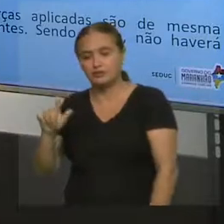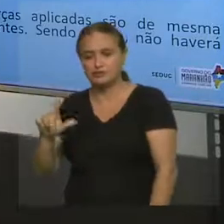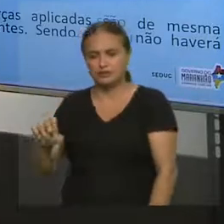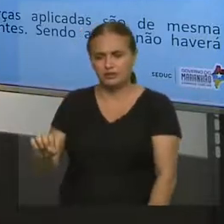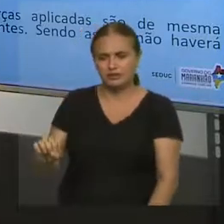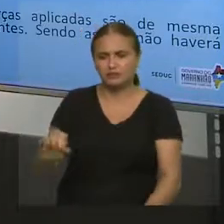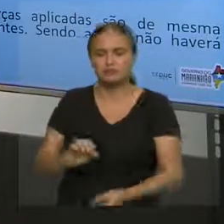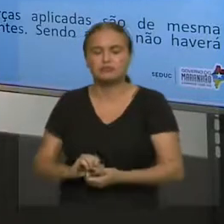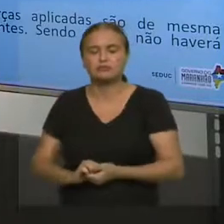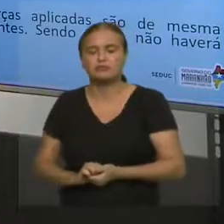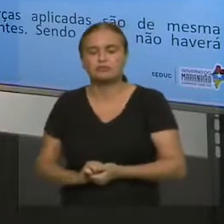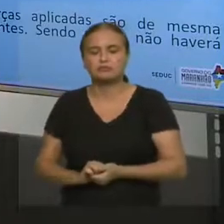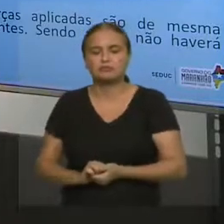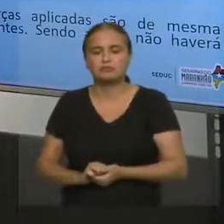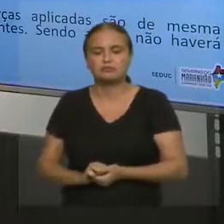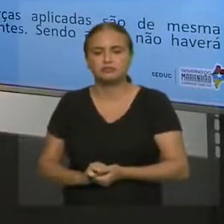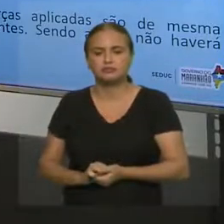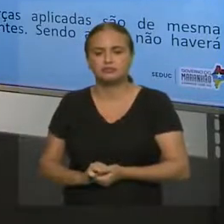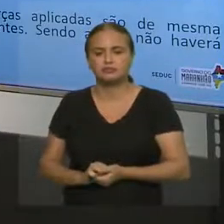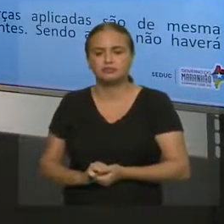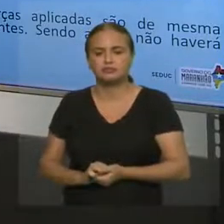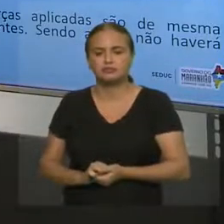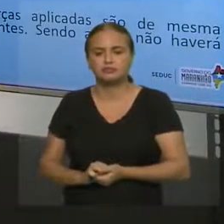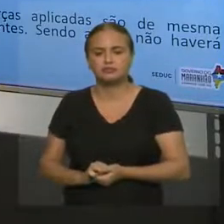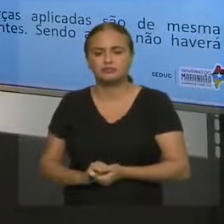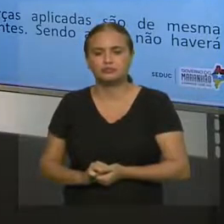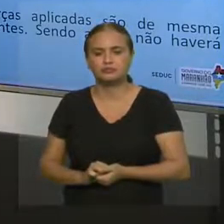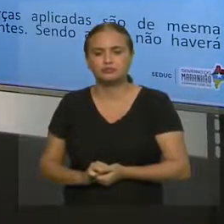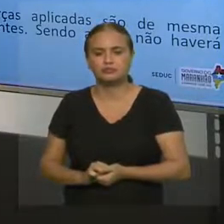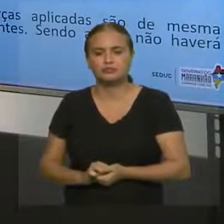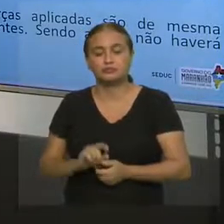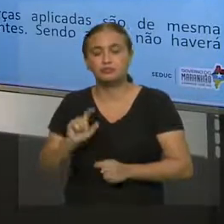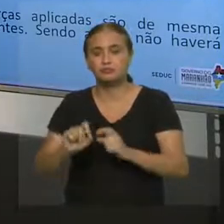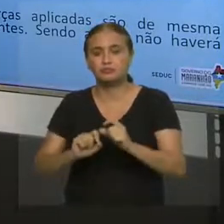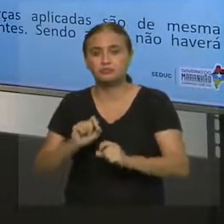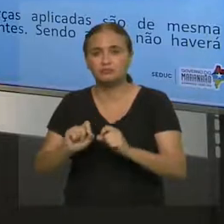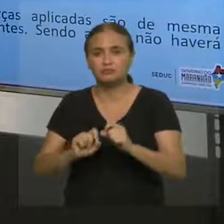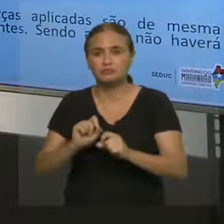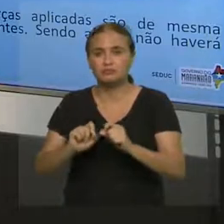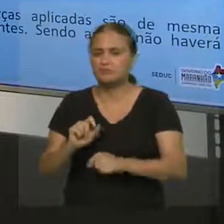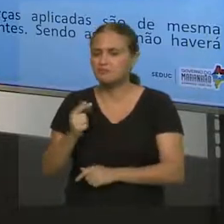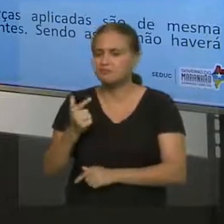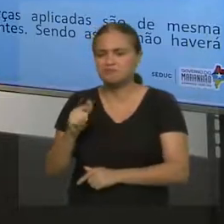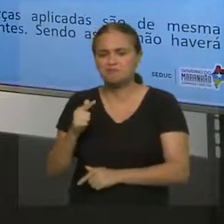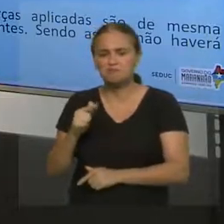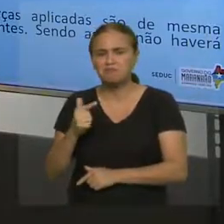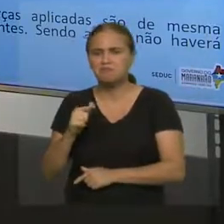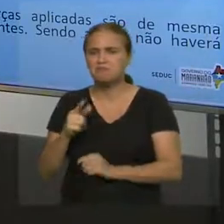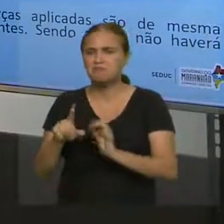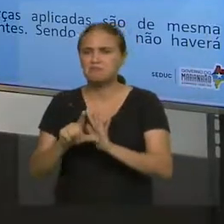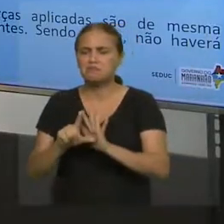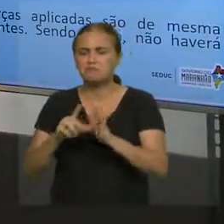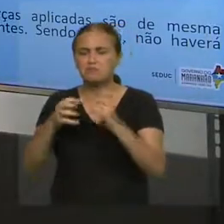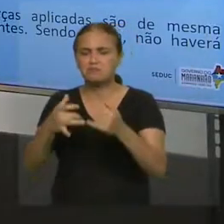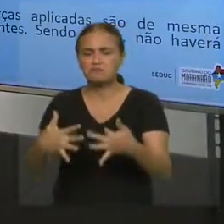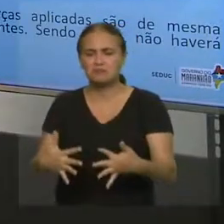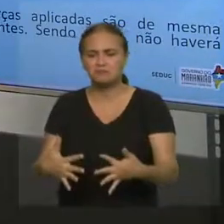devolve essa força para a frente para poder ter o movimento. O estudante está correto e não há uma lei da física que possa explicar esse fato.